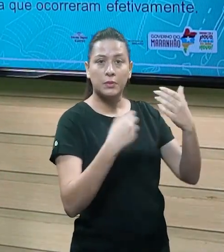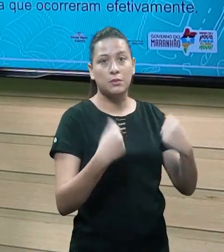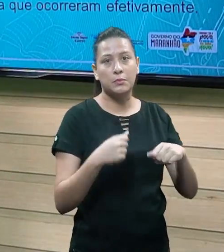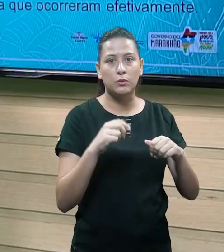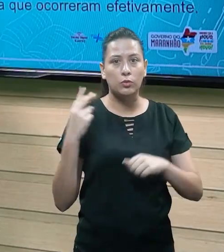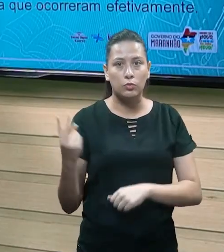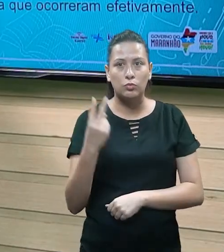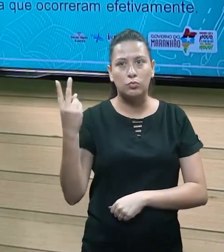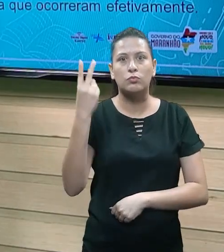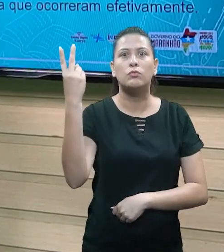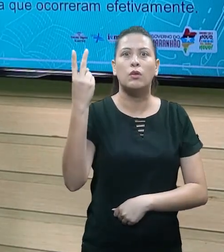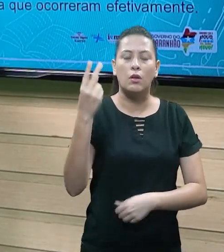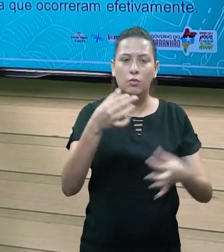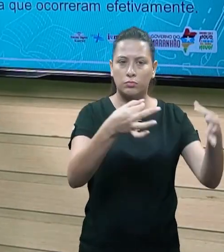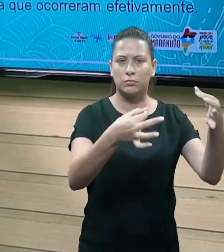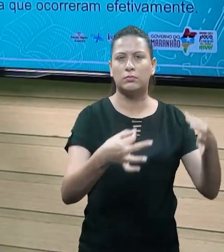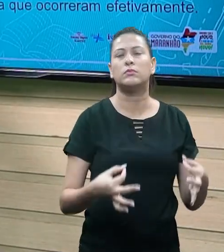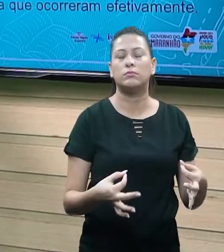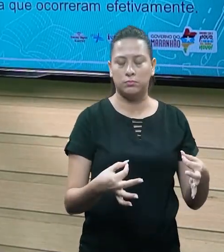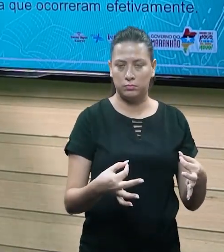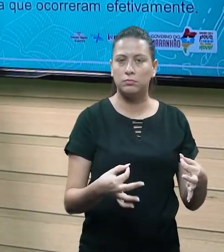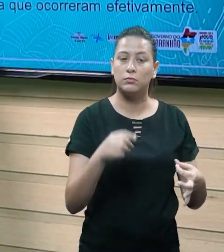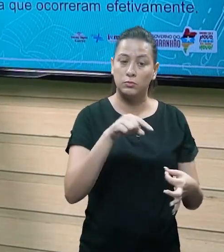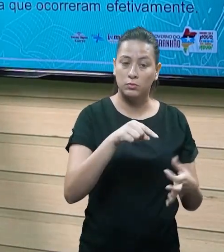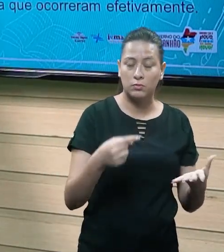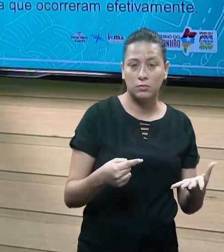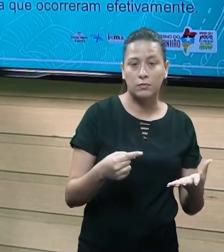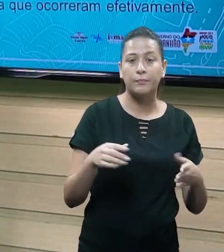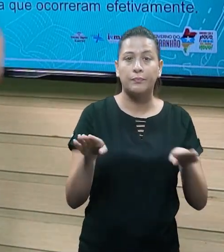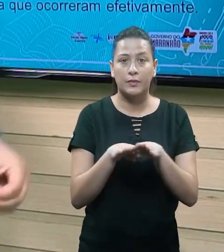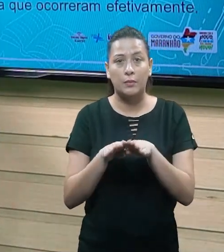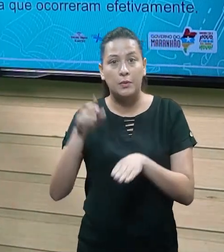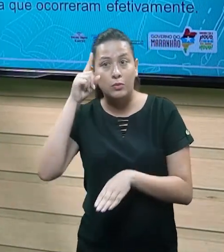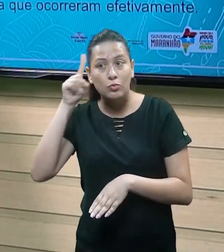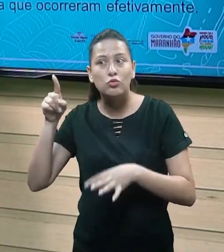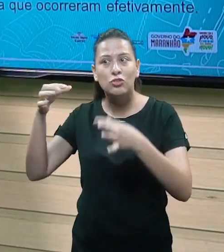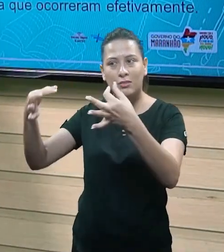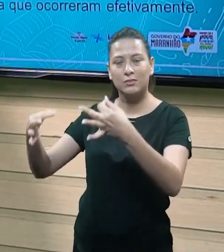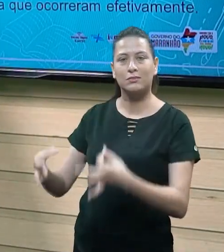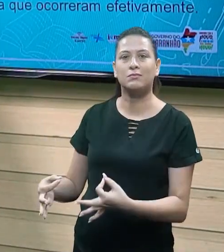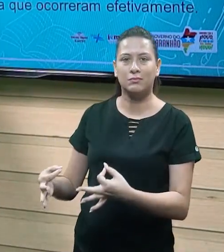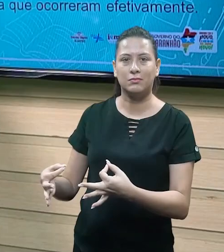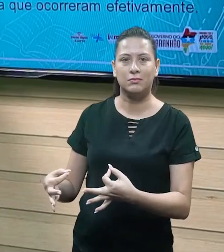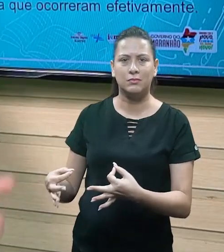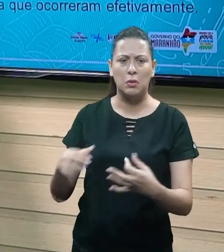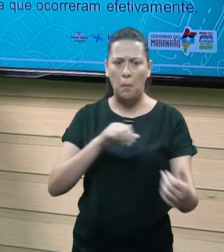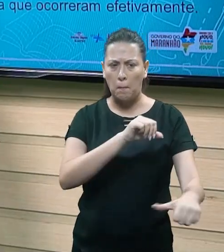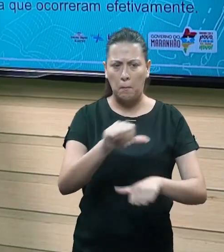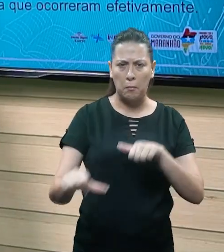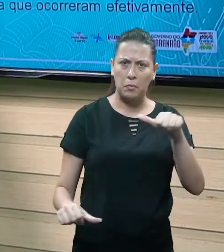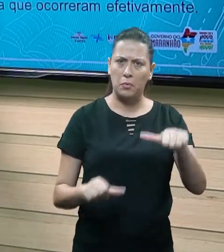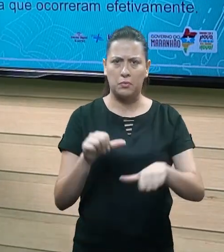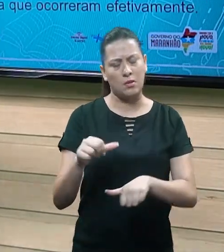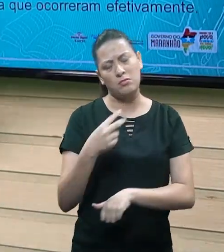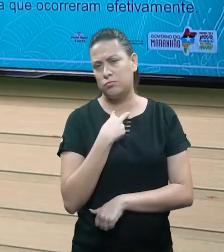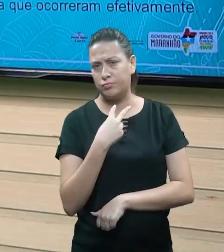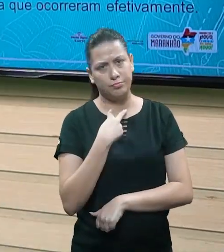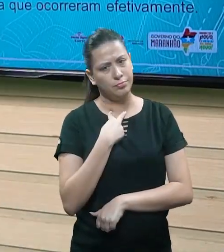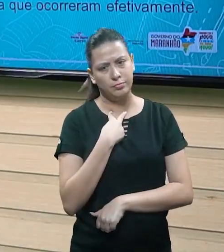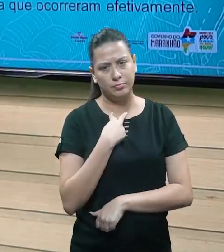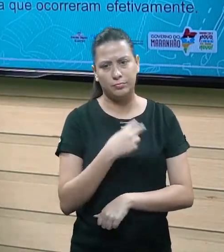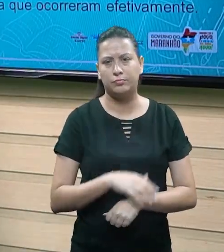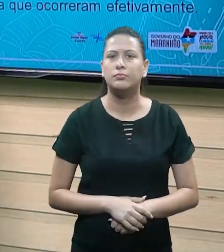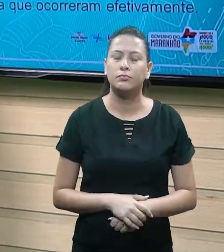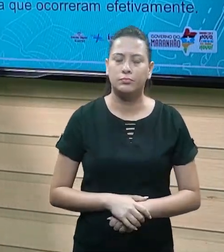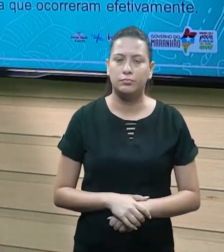ser colocada do valor original, ou seja, do valor correto que foi exercido ali e também na data correta. Eu não posso fazer essas alterações porque eu vou estar